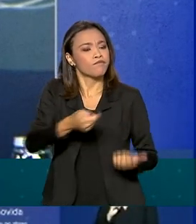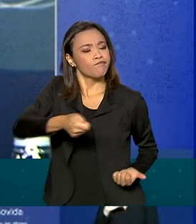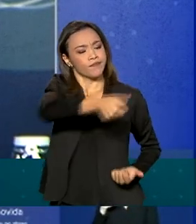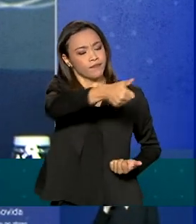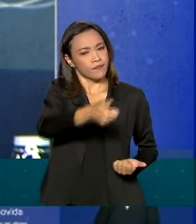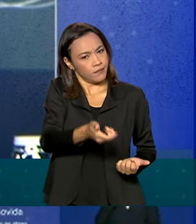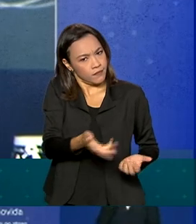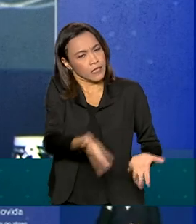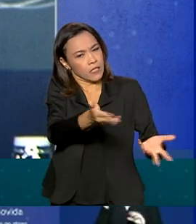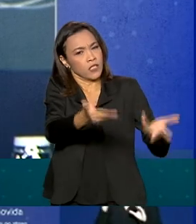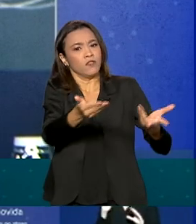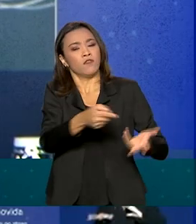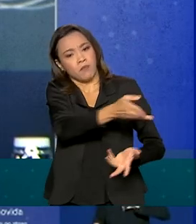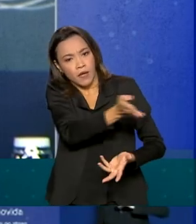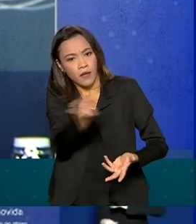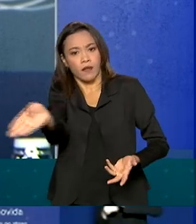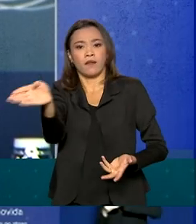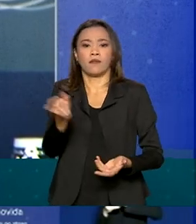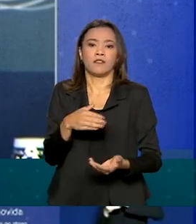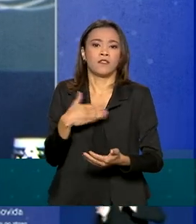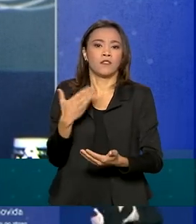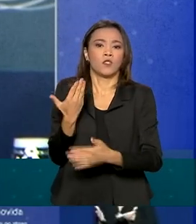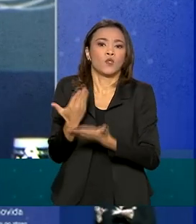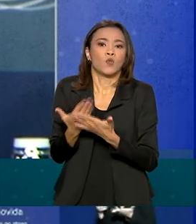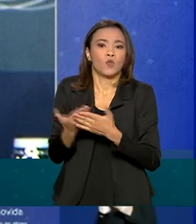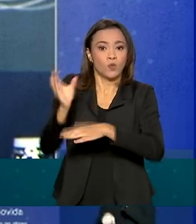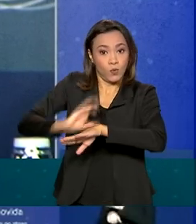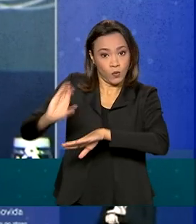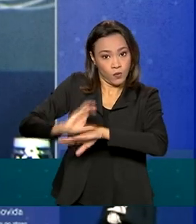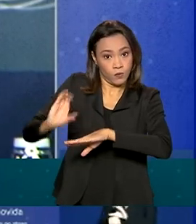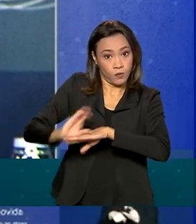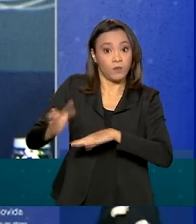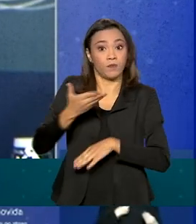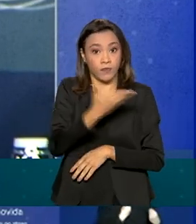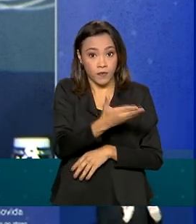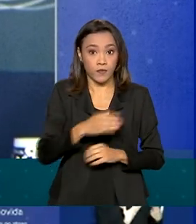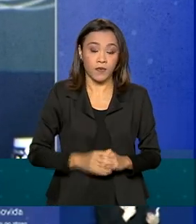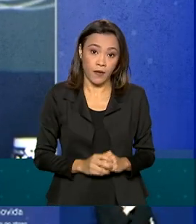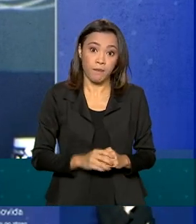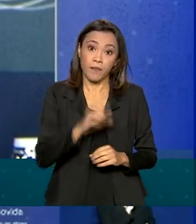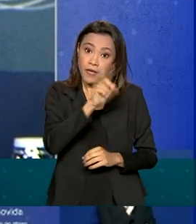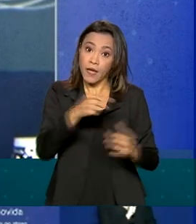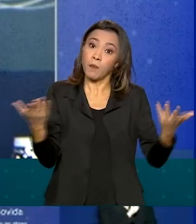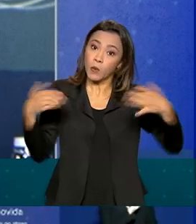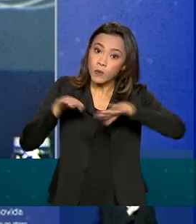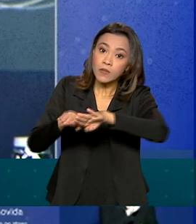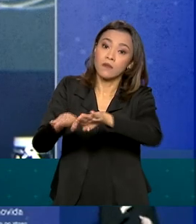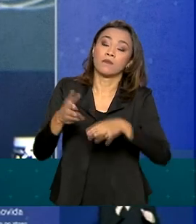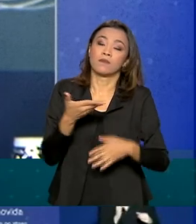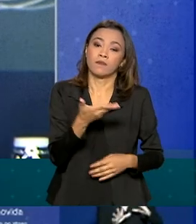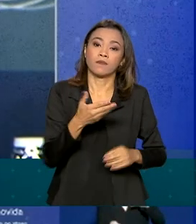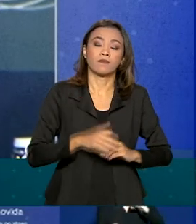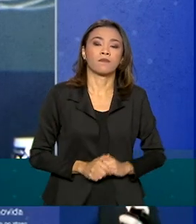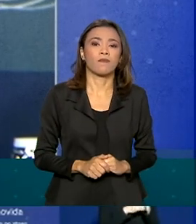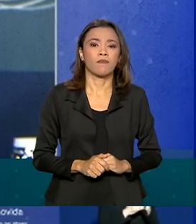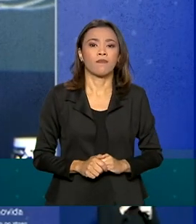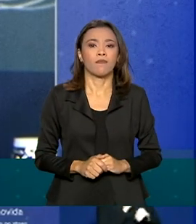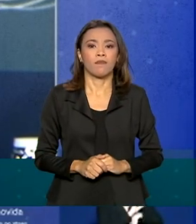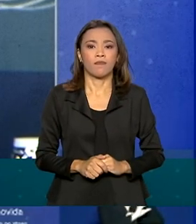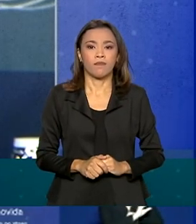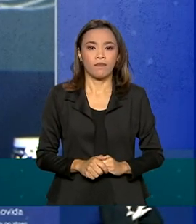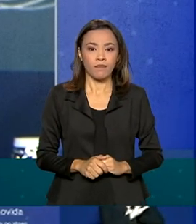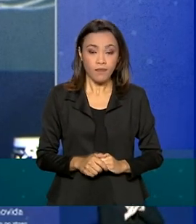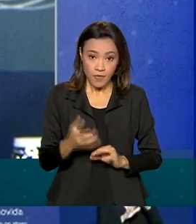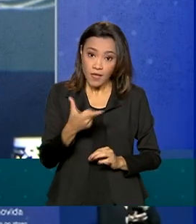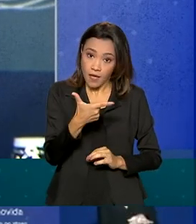Incentivo à Qualificação, e eu dou o BIP, o Bônus de Inclusão Produtiva. 600 pratas.